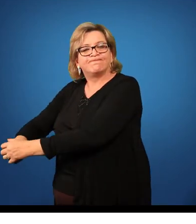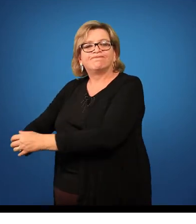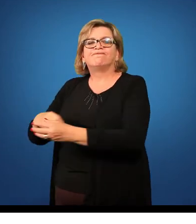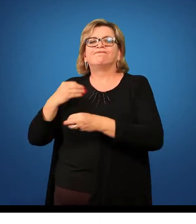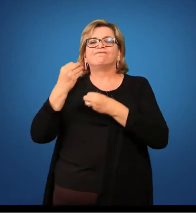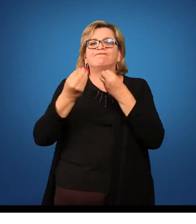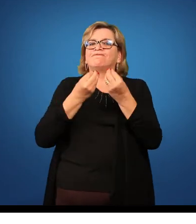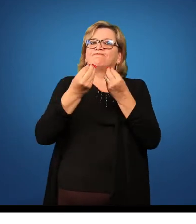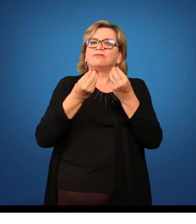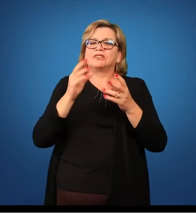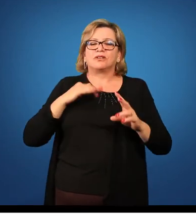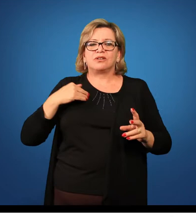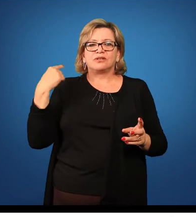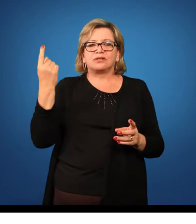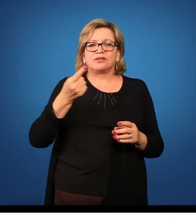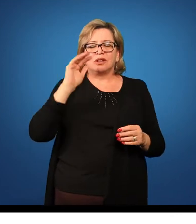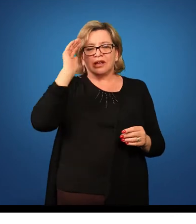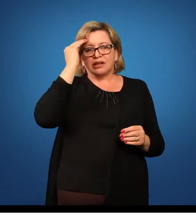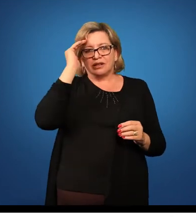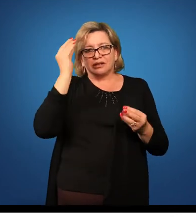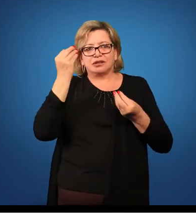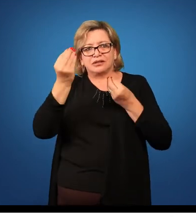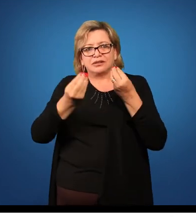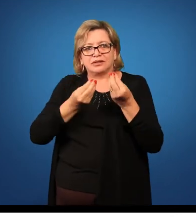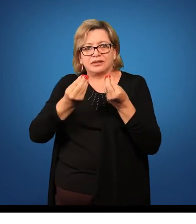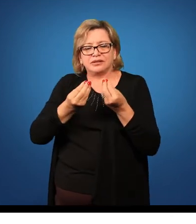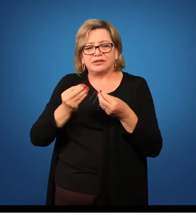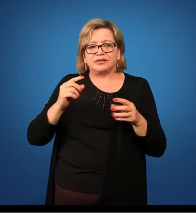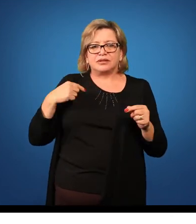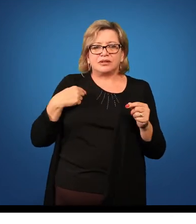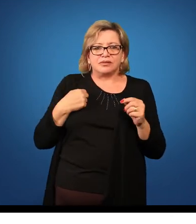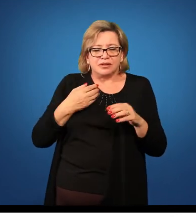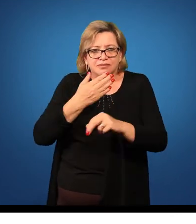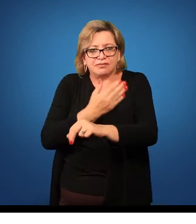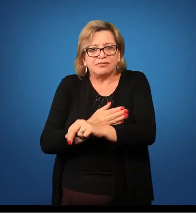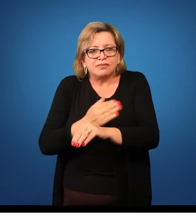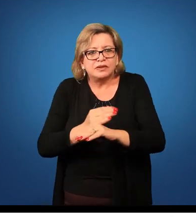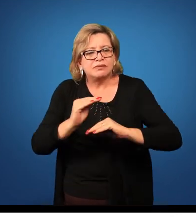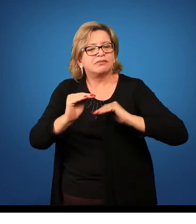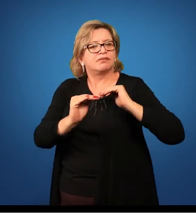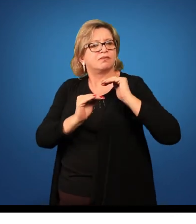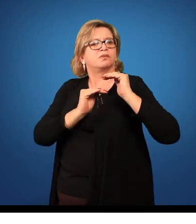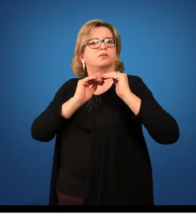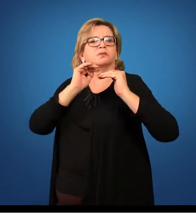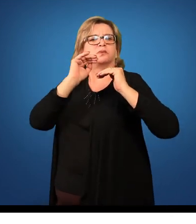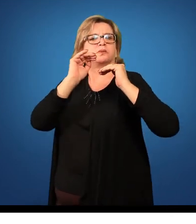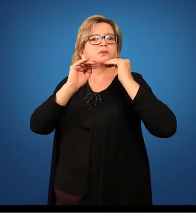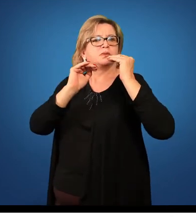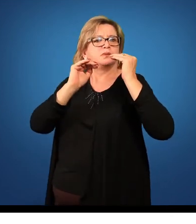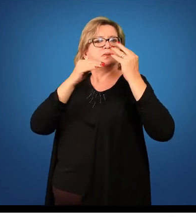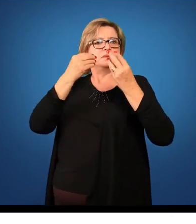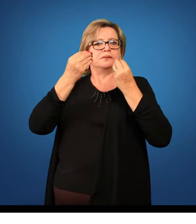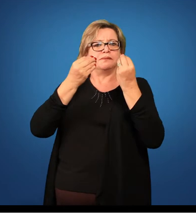Compreendemos, então, que essa prática é gradativa, que o caminho para alcançar esse